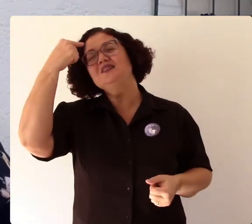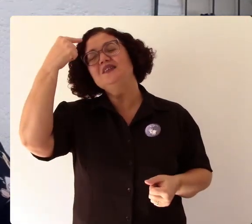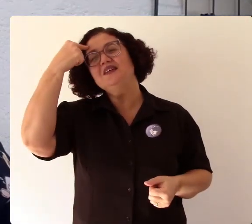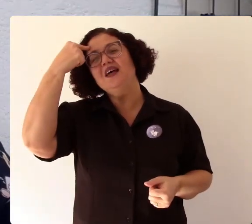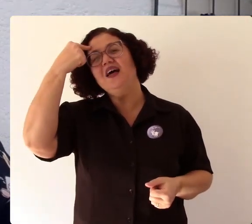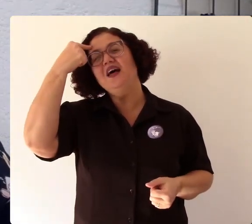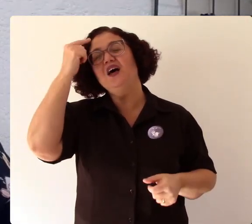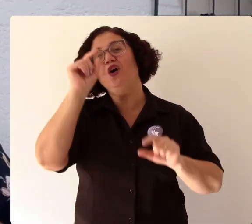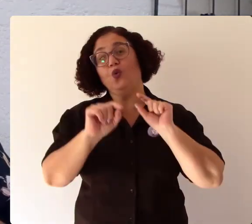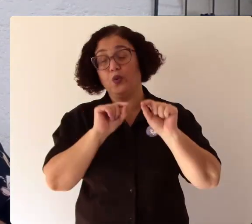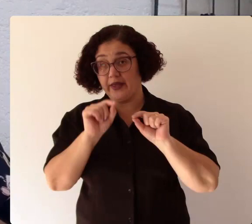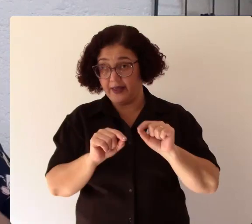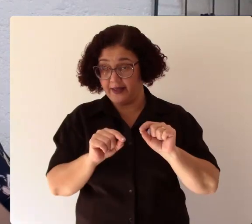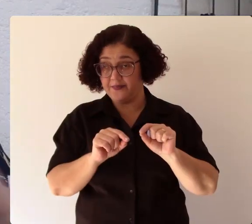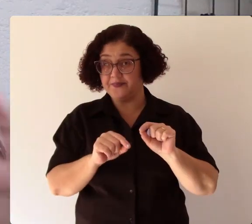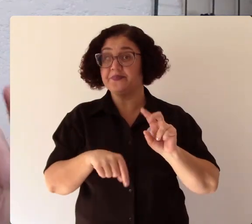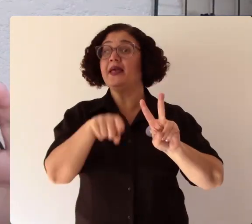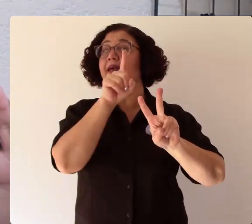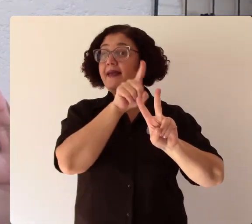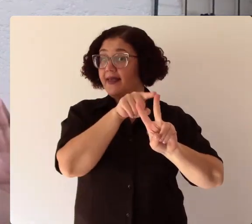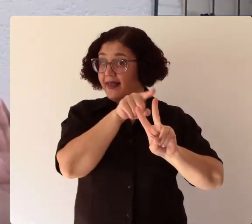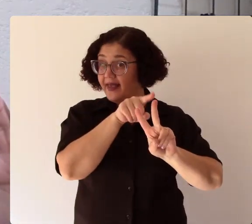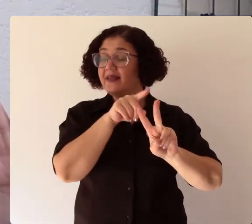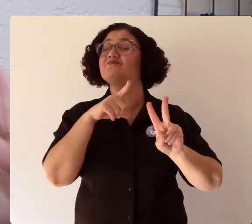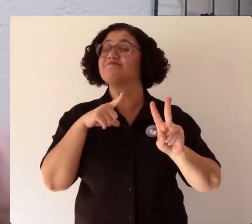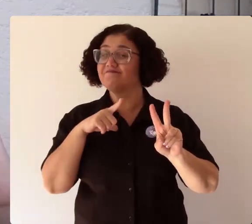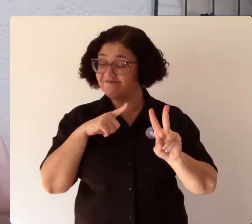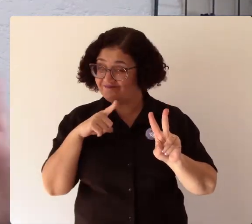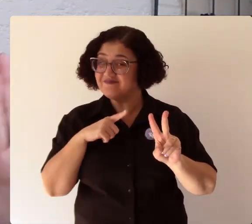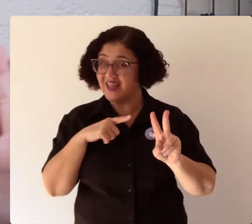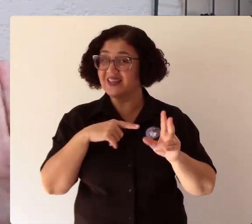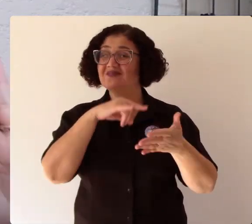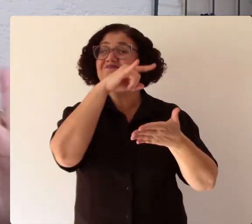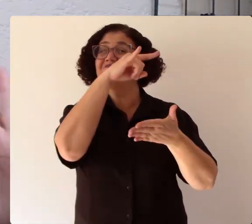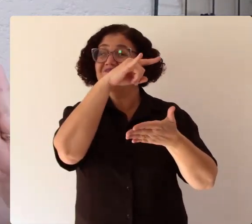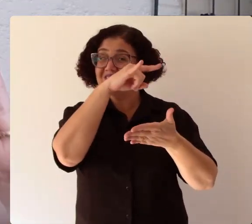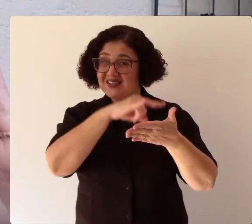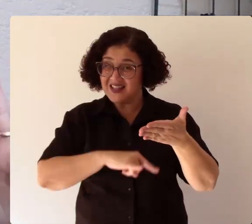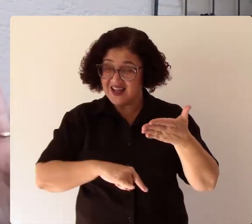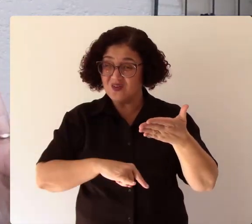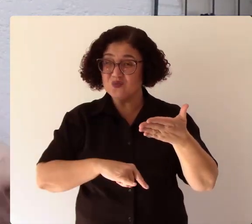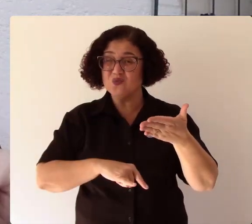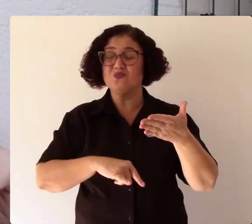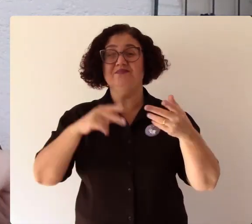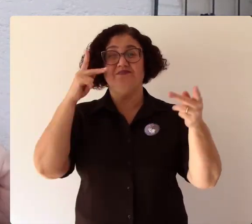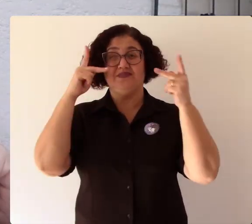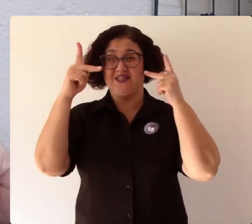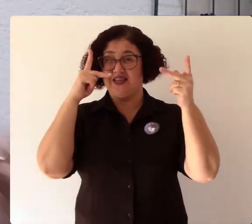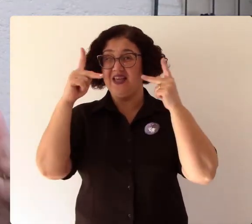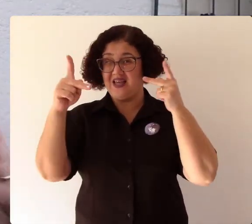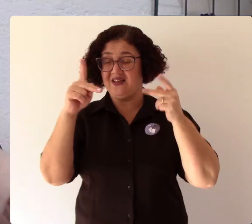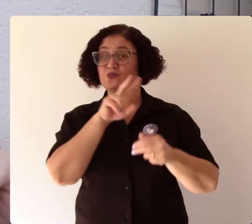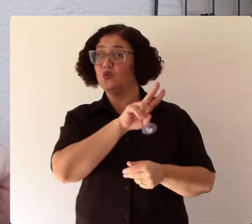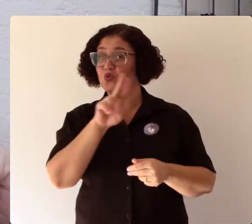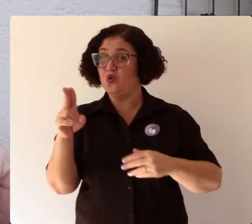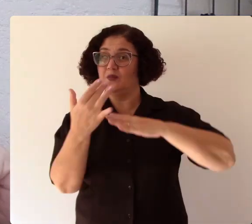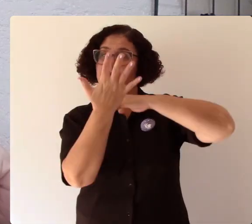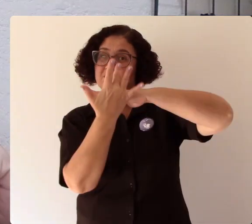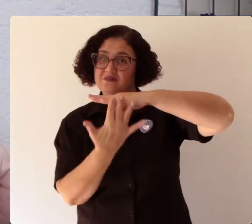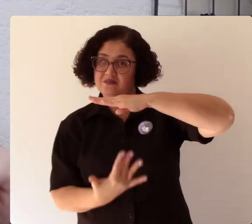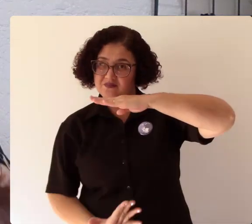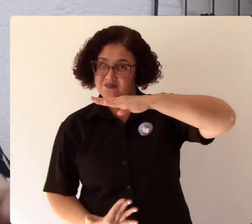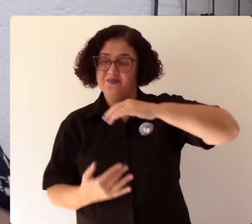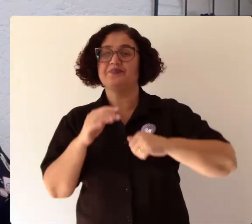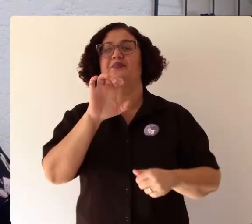do rótulo esquizofrênico paranoide que ele ganhou,